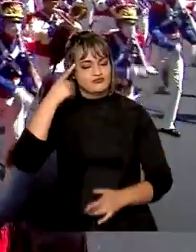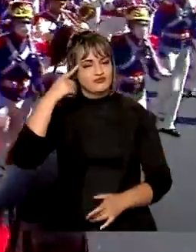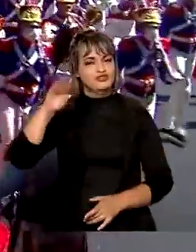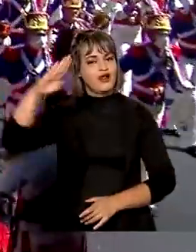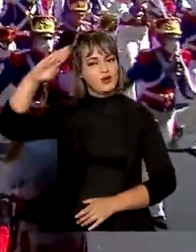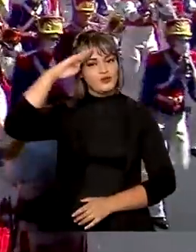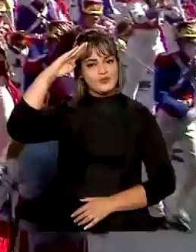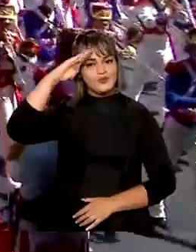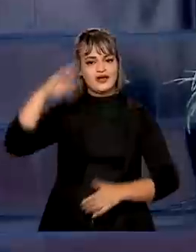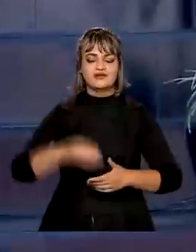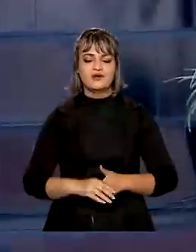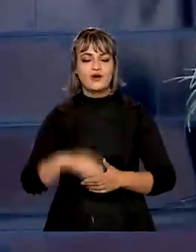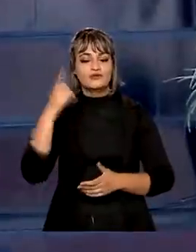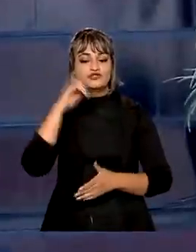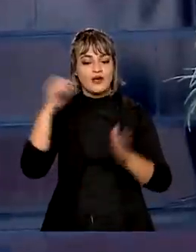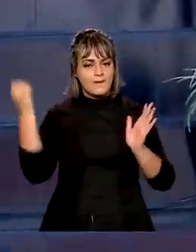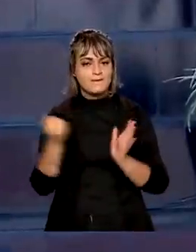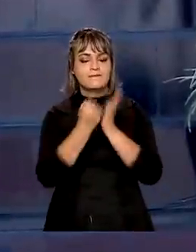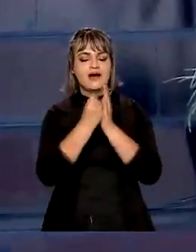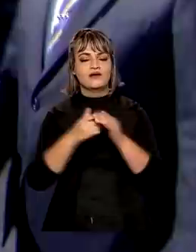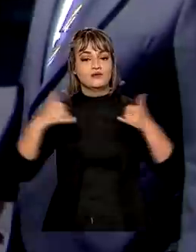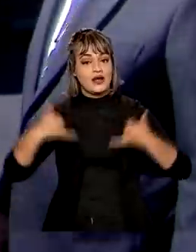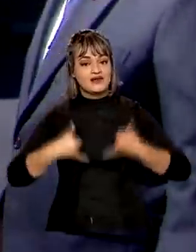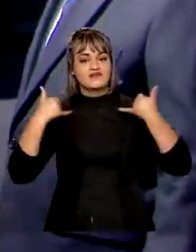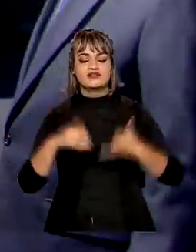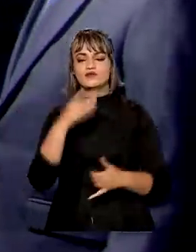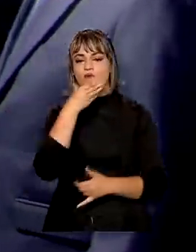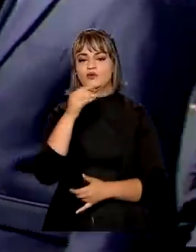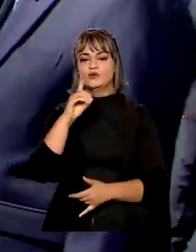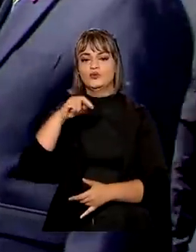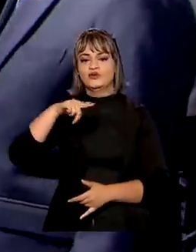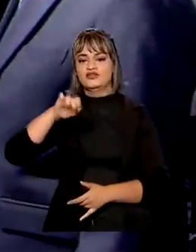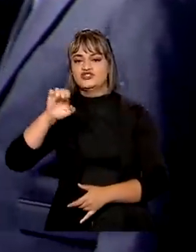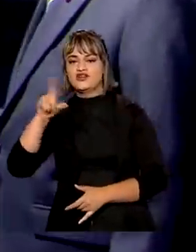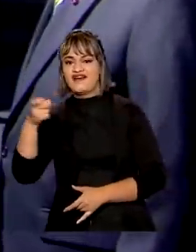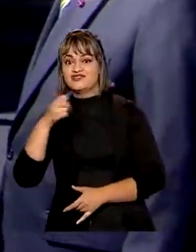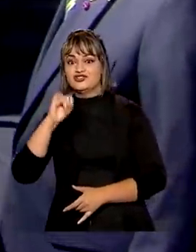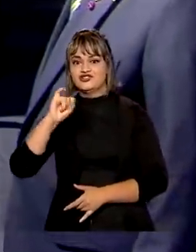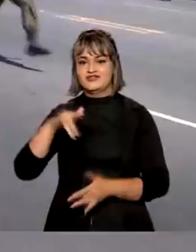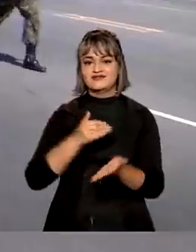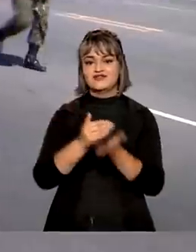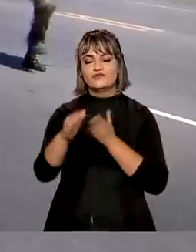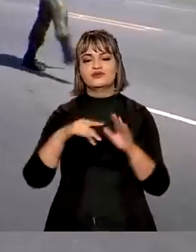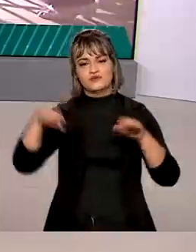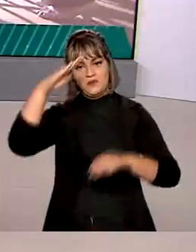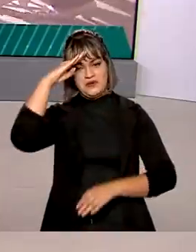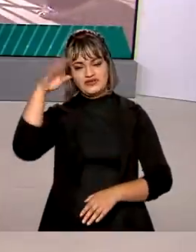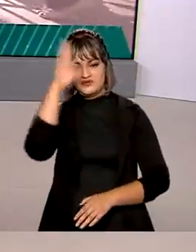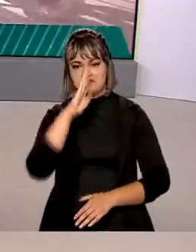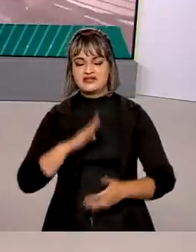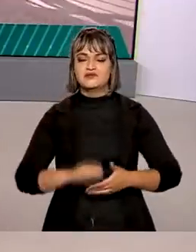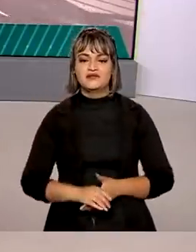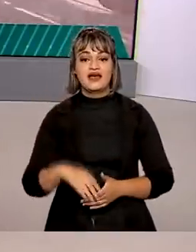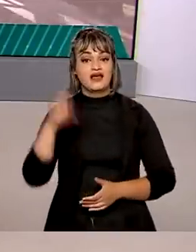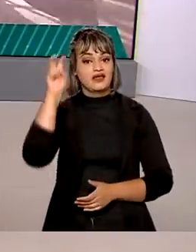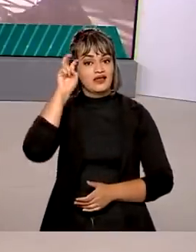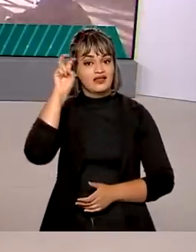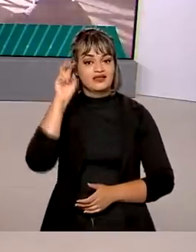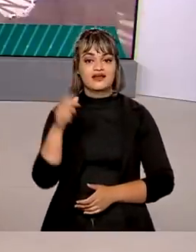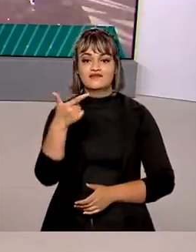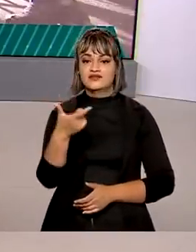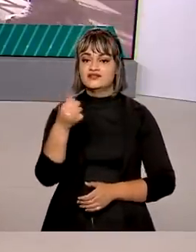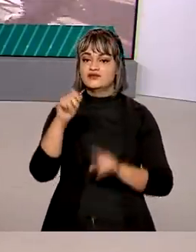Dia do Soldado. A data marca também o aniversário de Duque de Caxias, patrono do Exército Brasileiro. Quinta-feira,